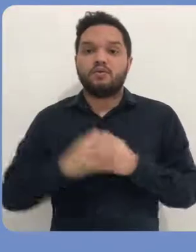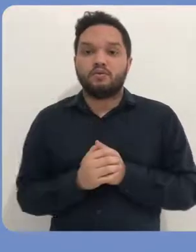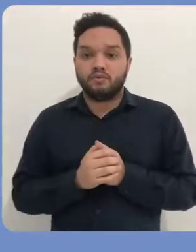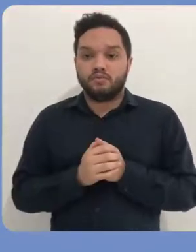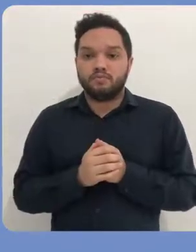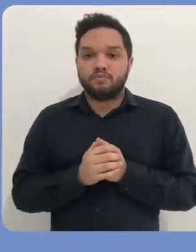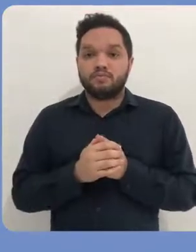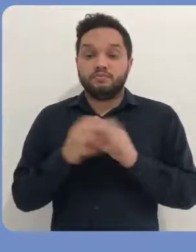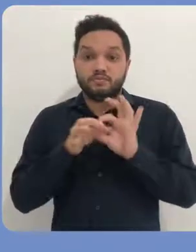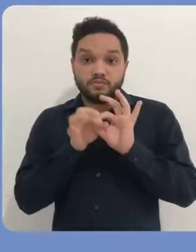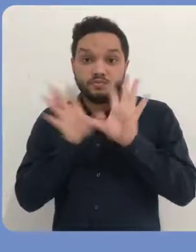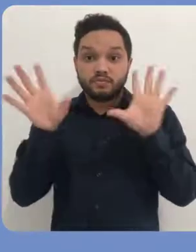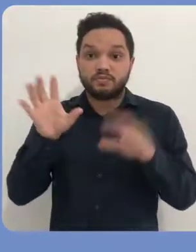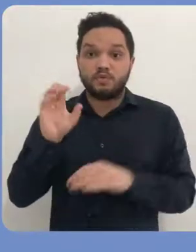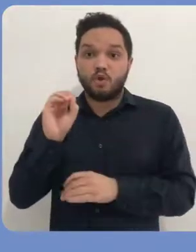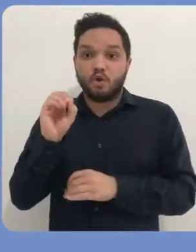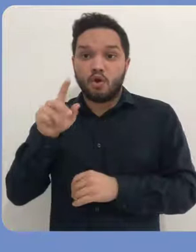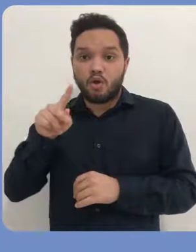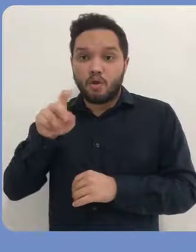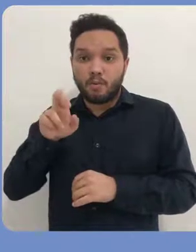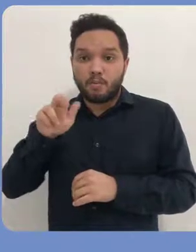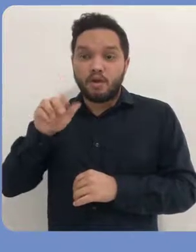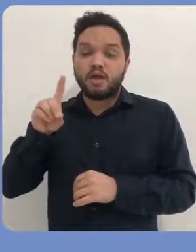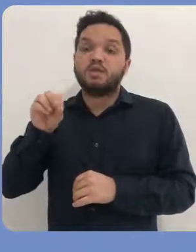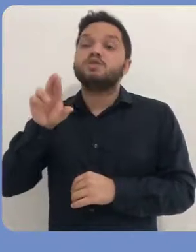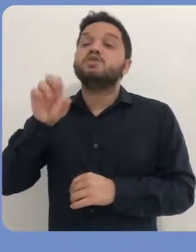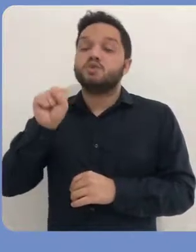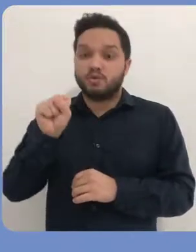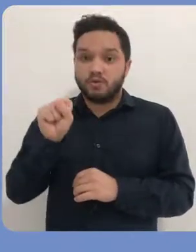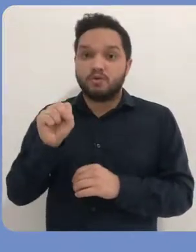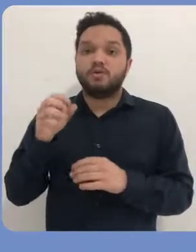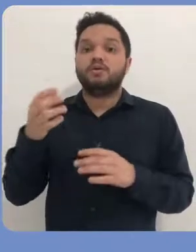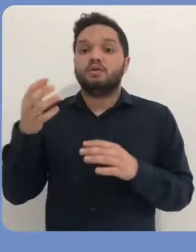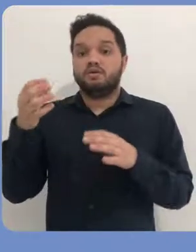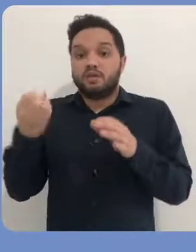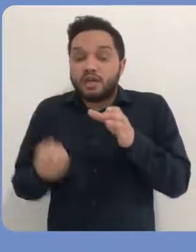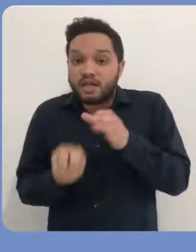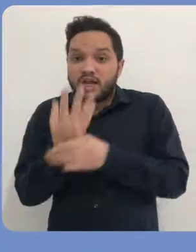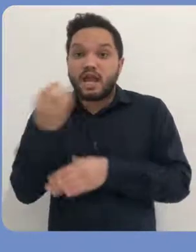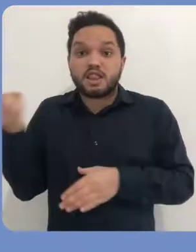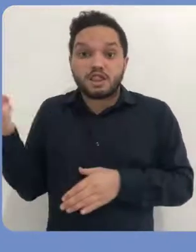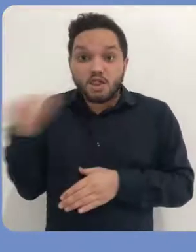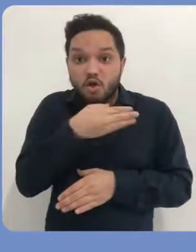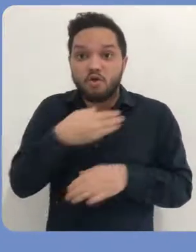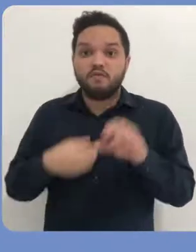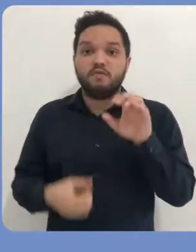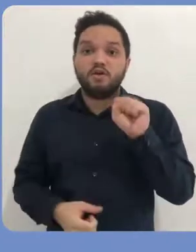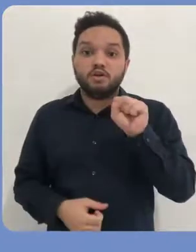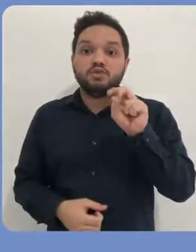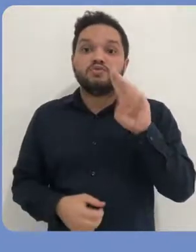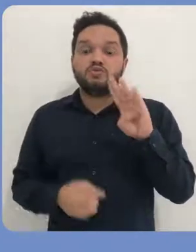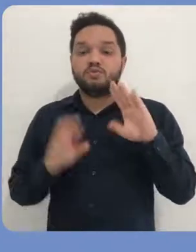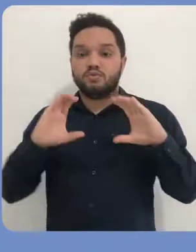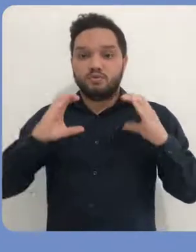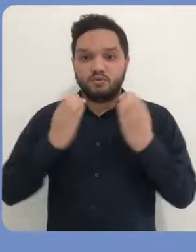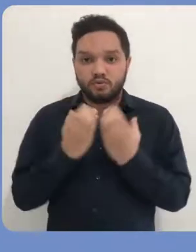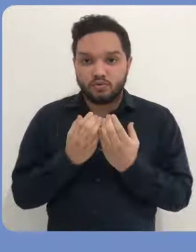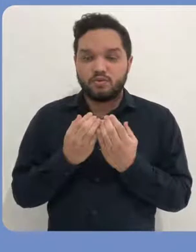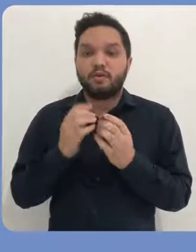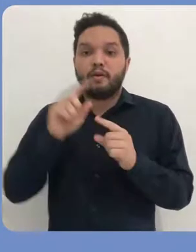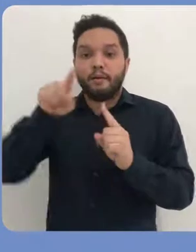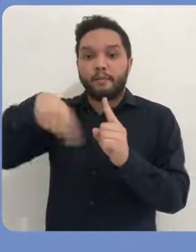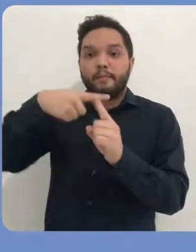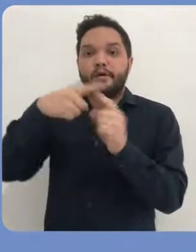habilitação de operadores. Então, neste caso aqui, a gente vai fazer a inclusão de uma nova comunidade e suas